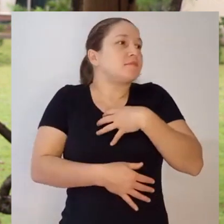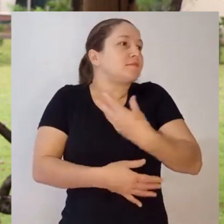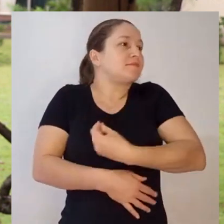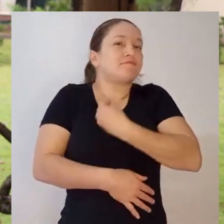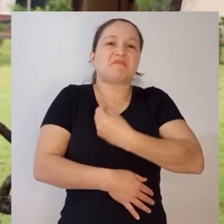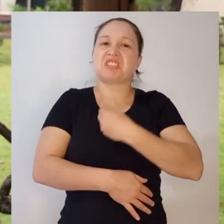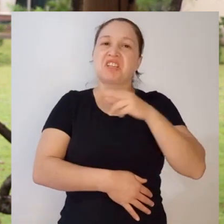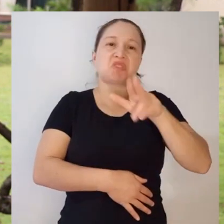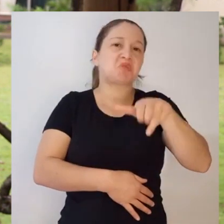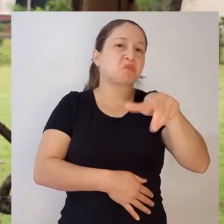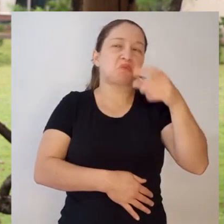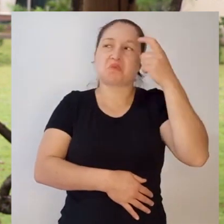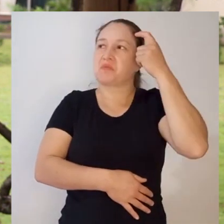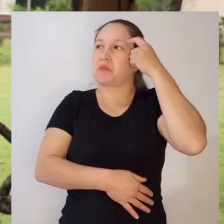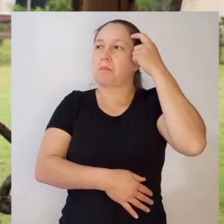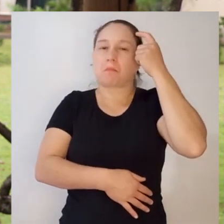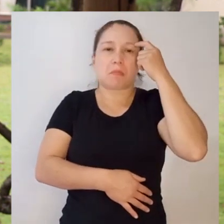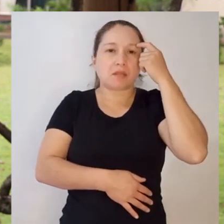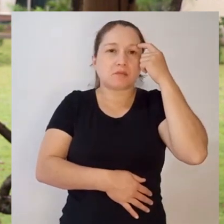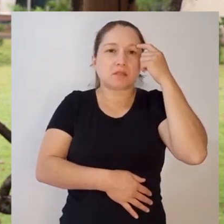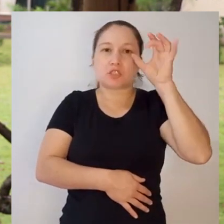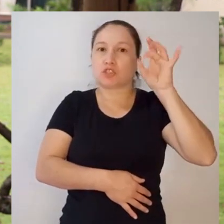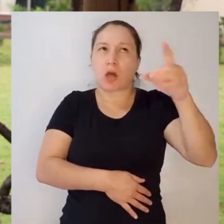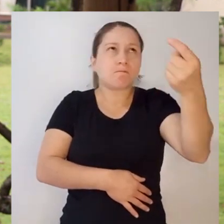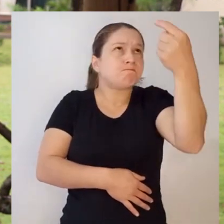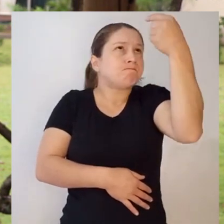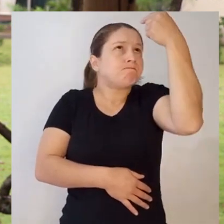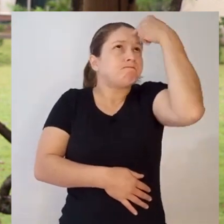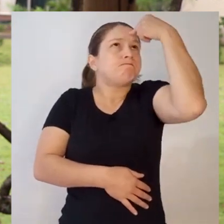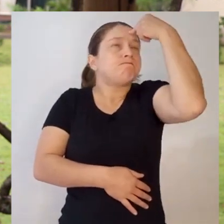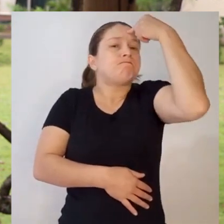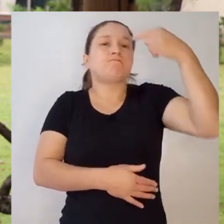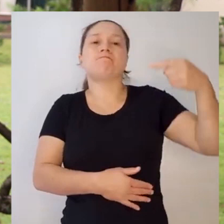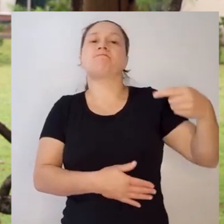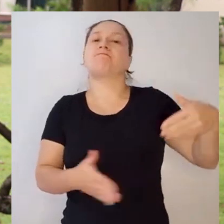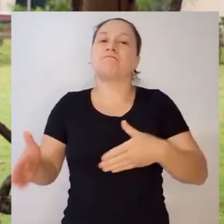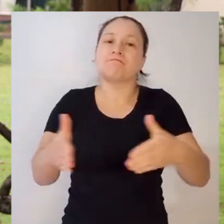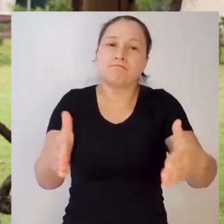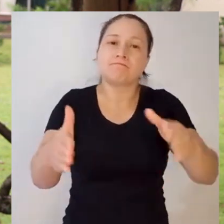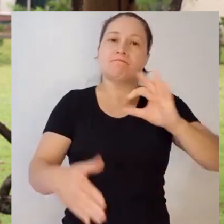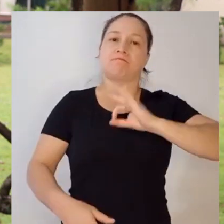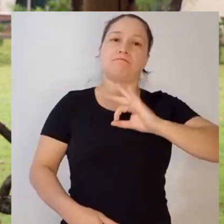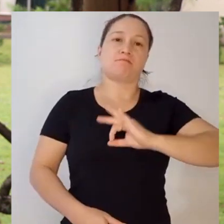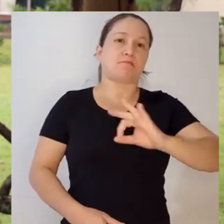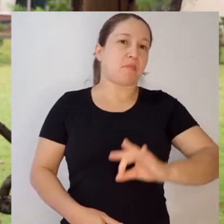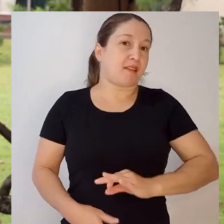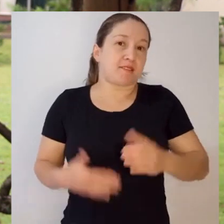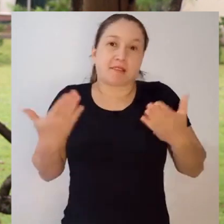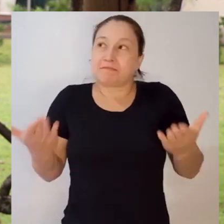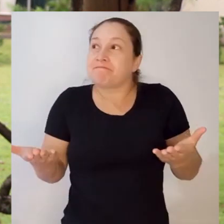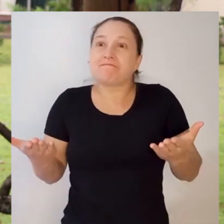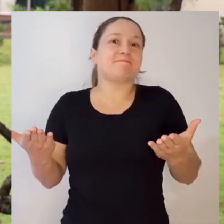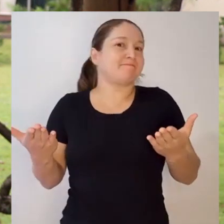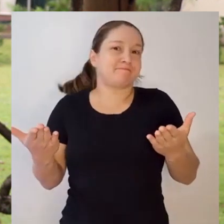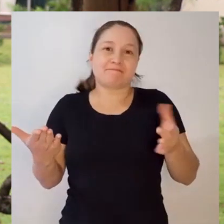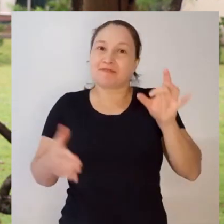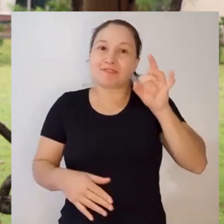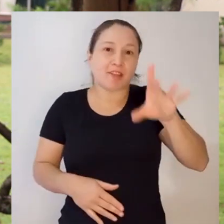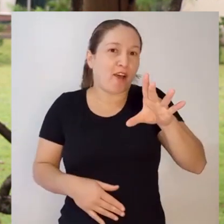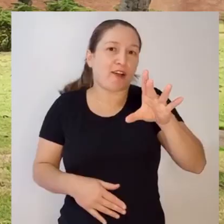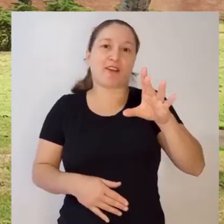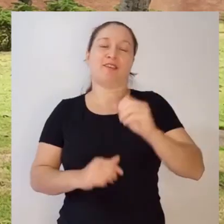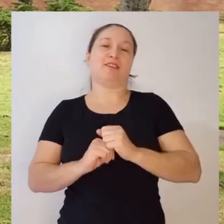existência sem ter trilhado essa caminhada de discernimento vocacional, sem ser padre